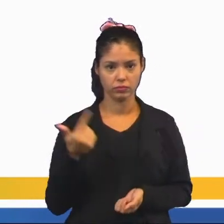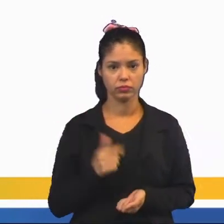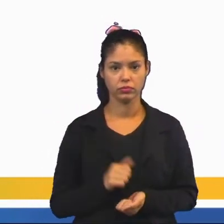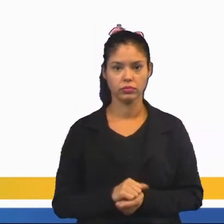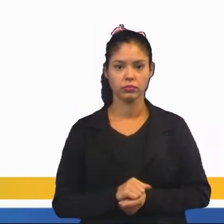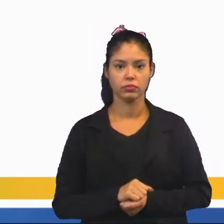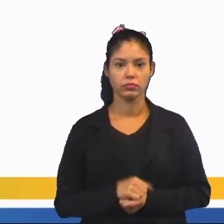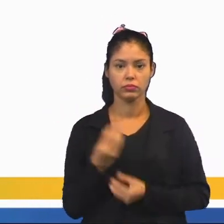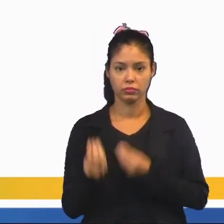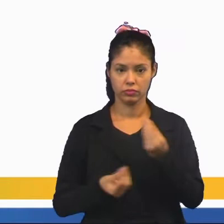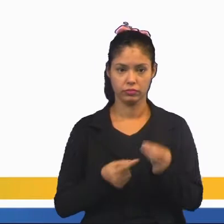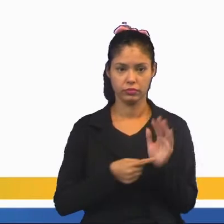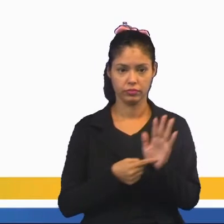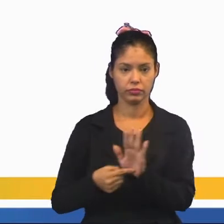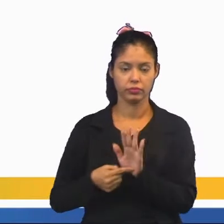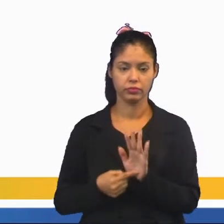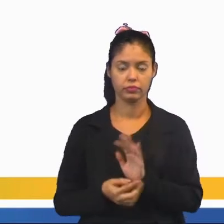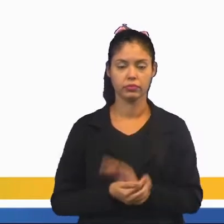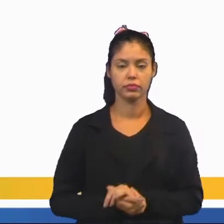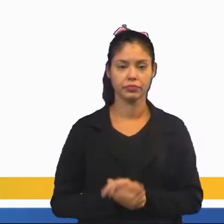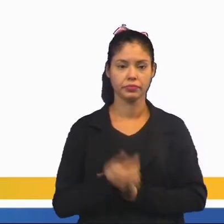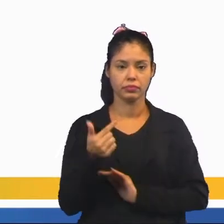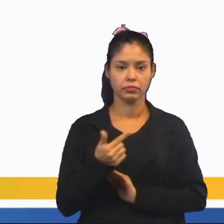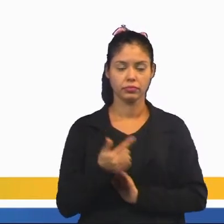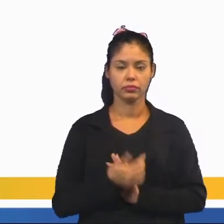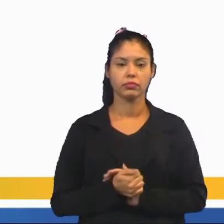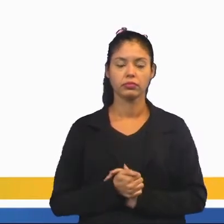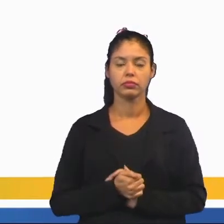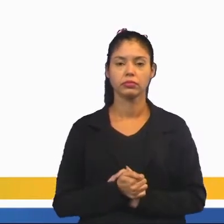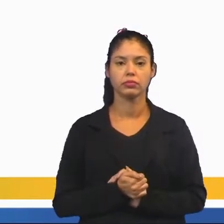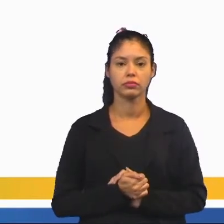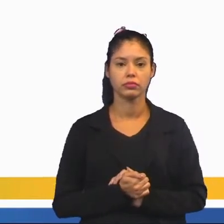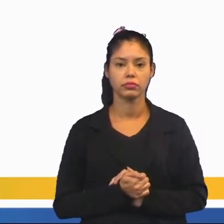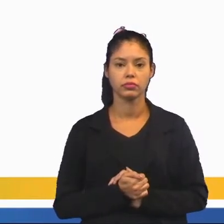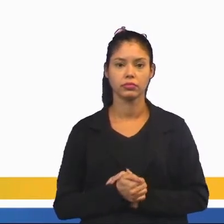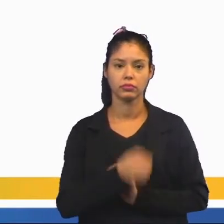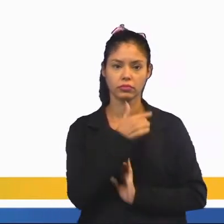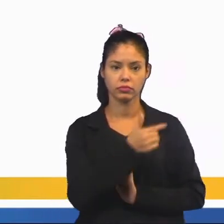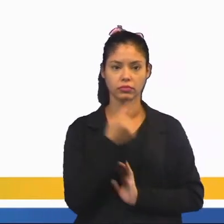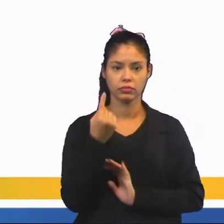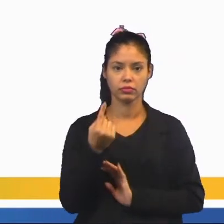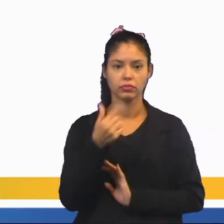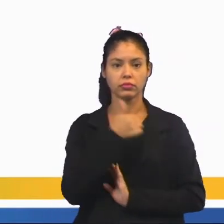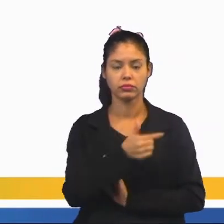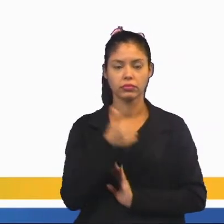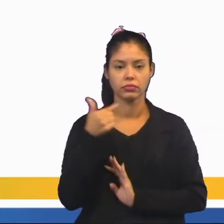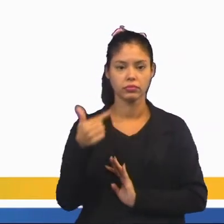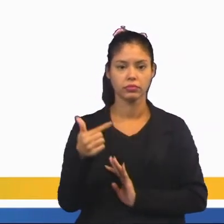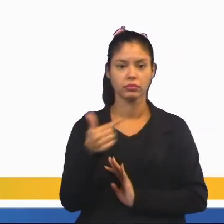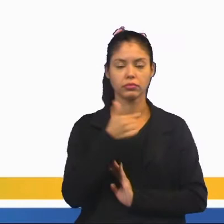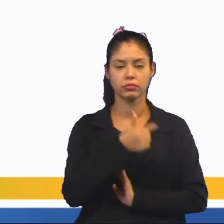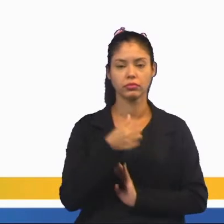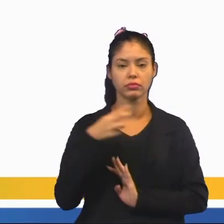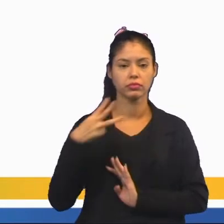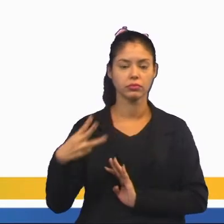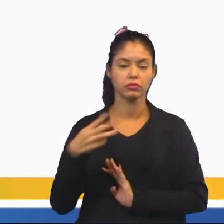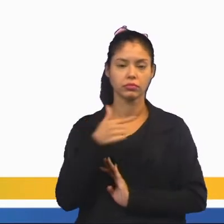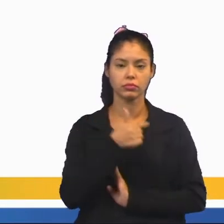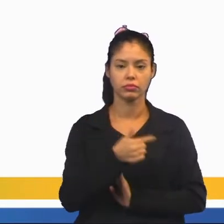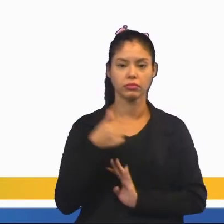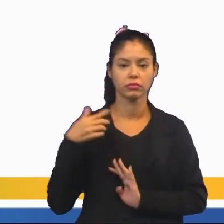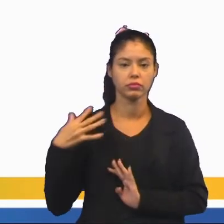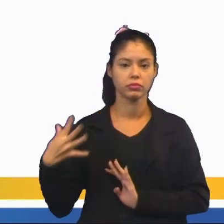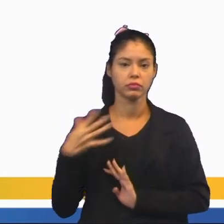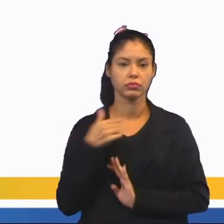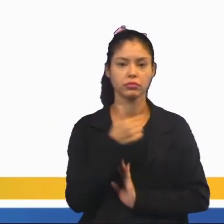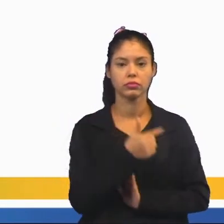outro dado, como eu mostrei para vocês, é que eu tenho o número 2, certo? Eu vou montar o 2 com 1, um 2 com 2, um 2 com